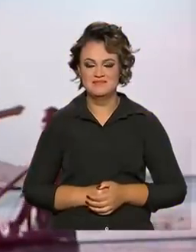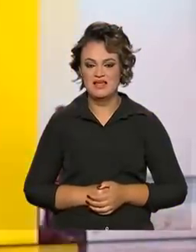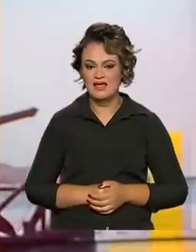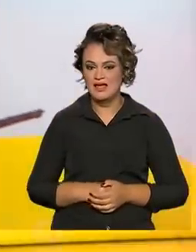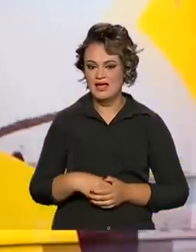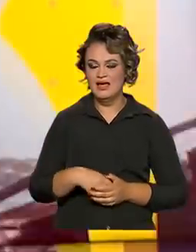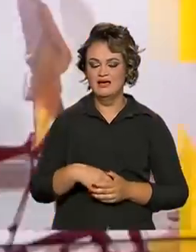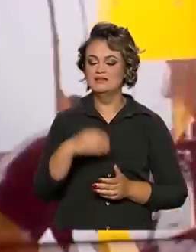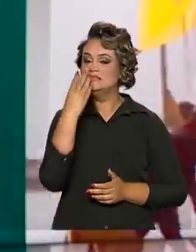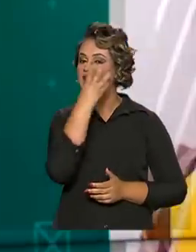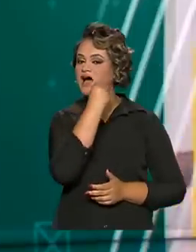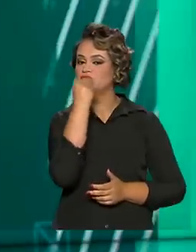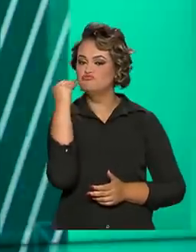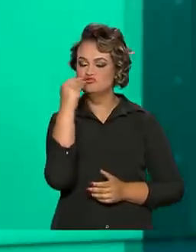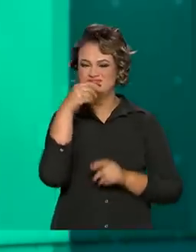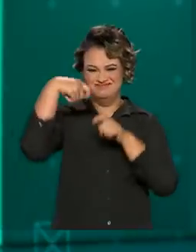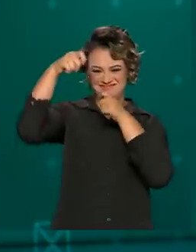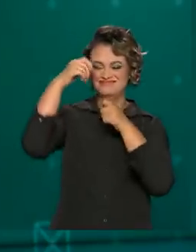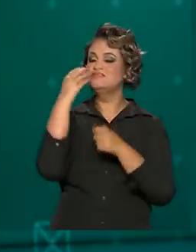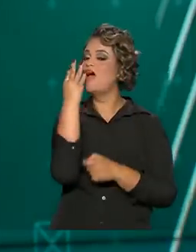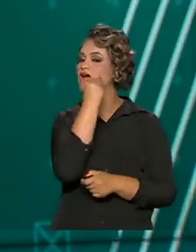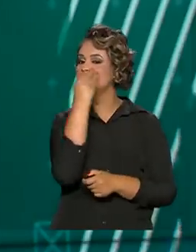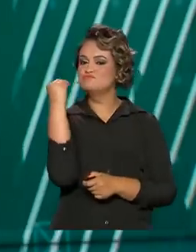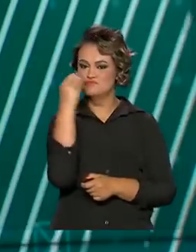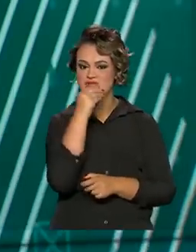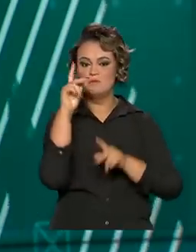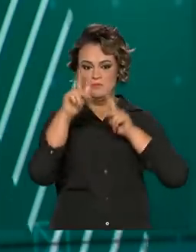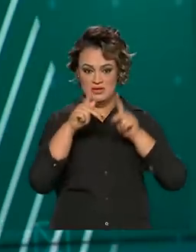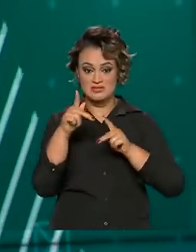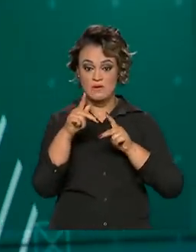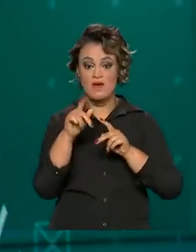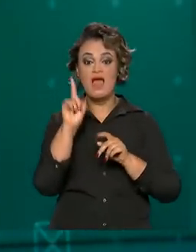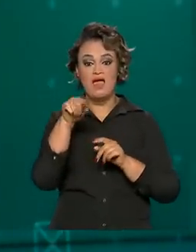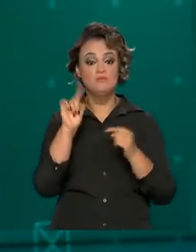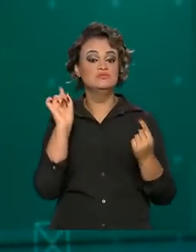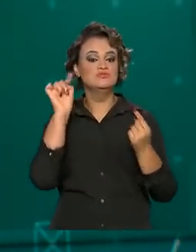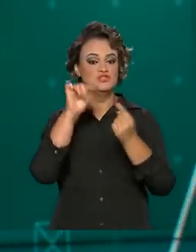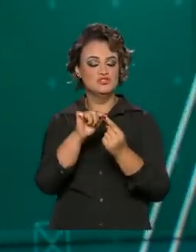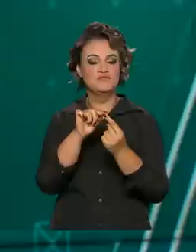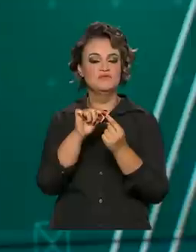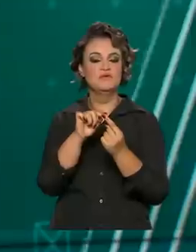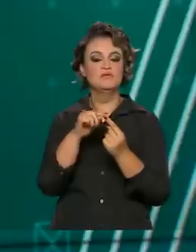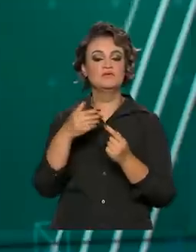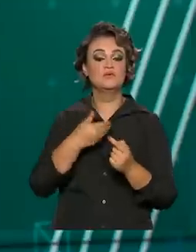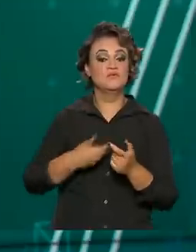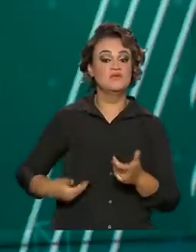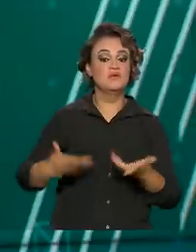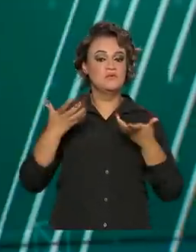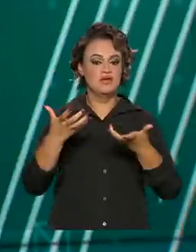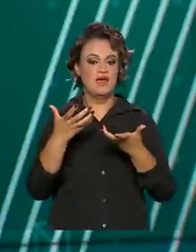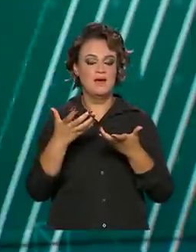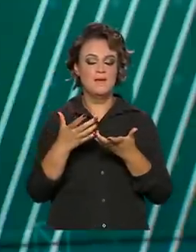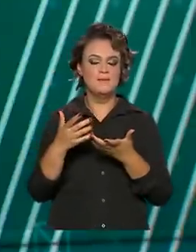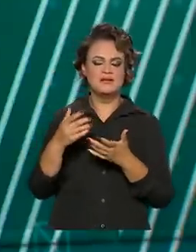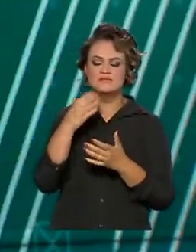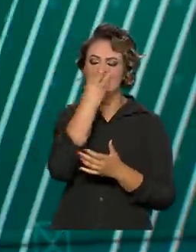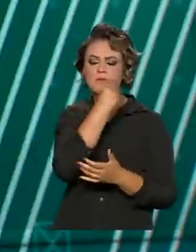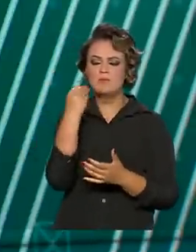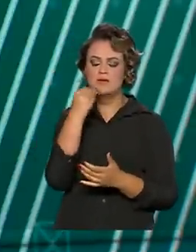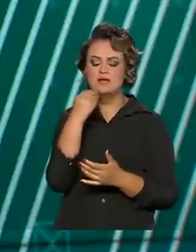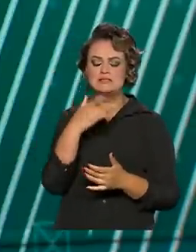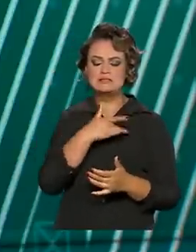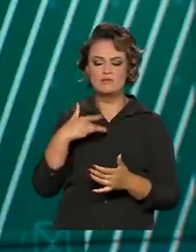Fazer um raio-x da saúde bucal da população. É a meta de uma pesquisa do governo que vai utilizar os resultados para